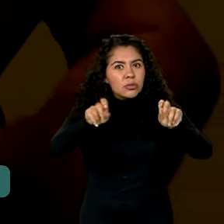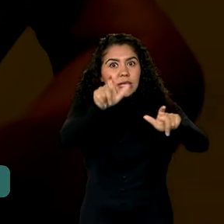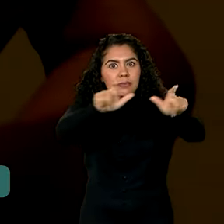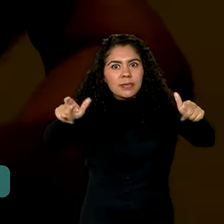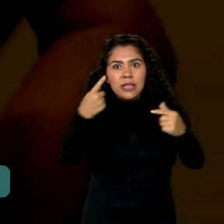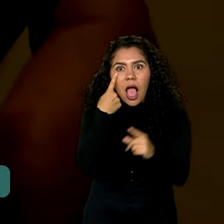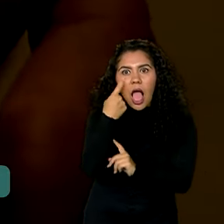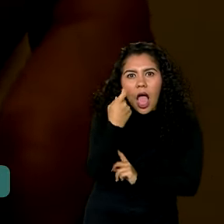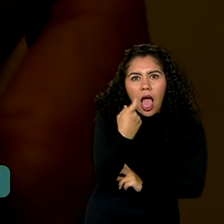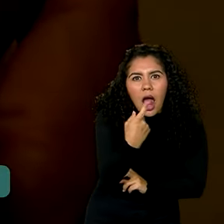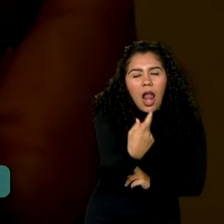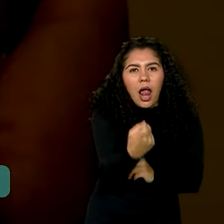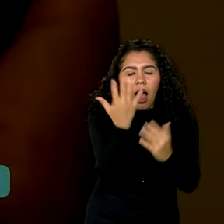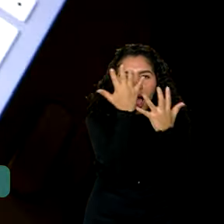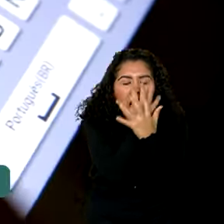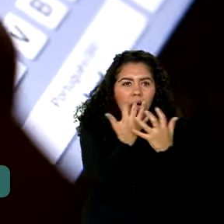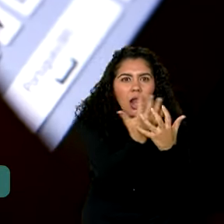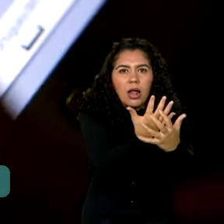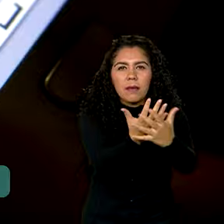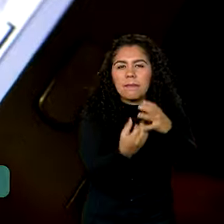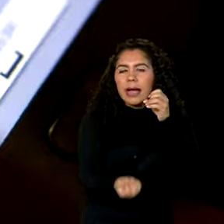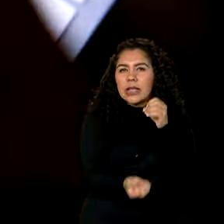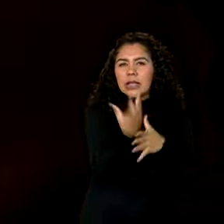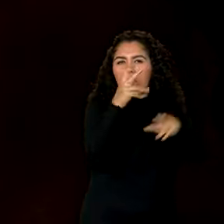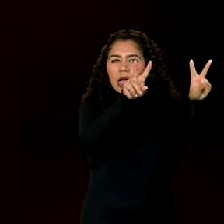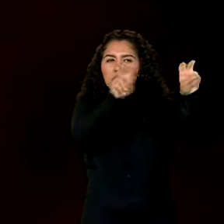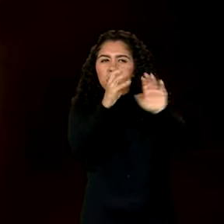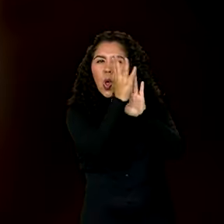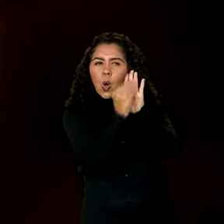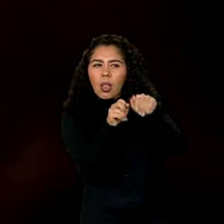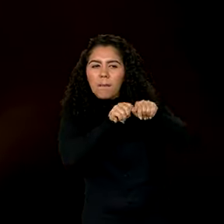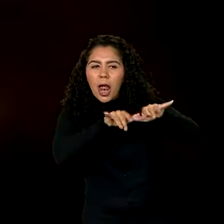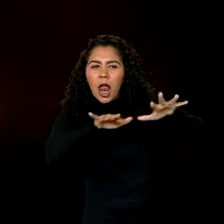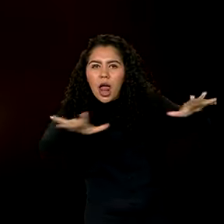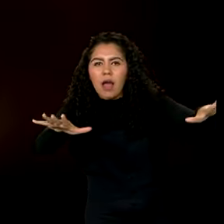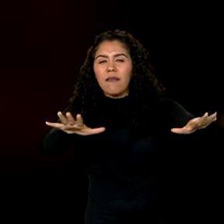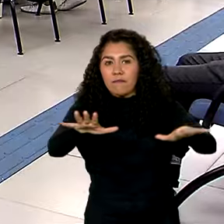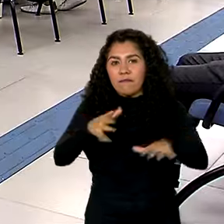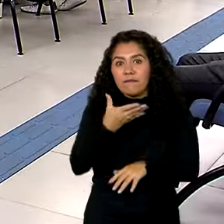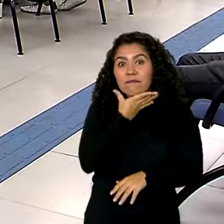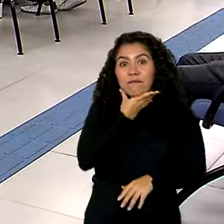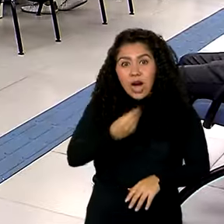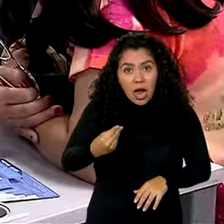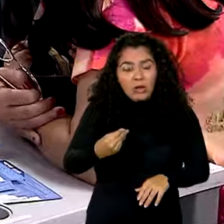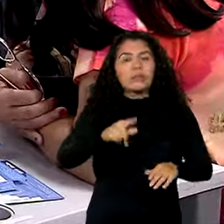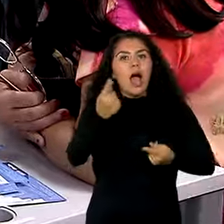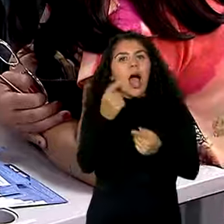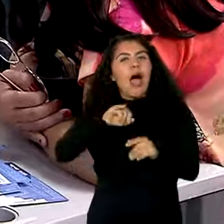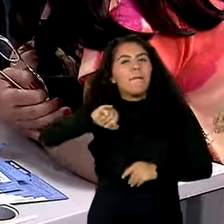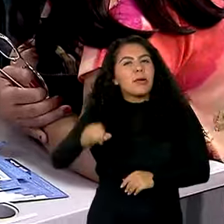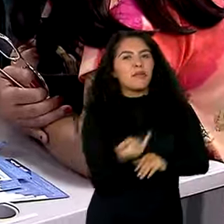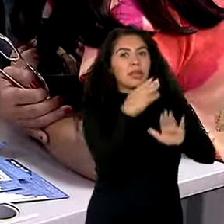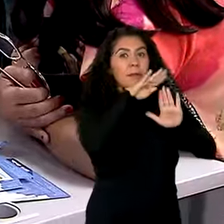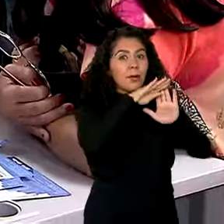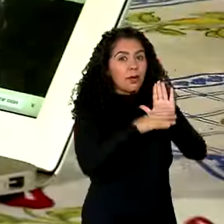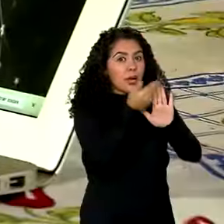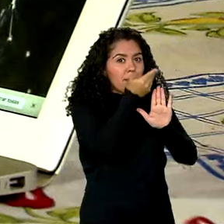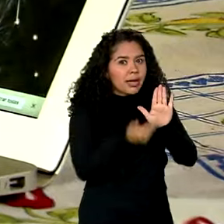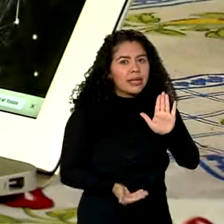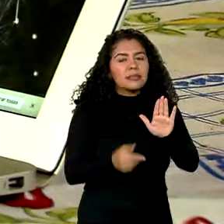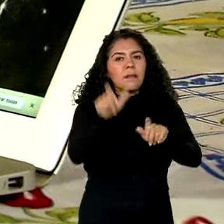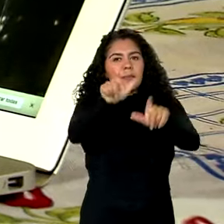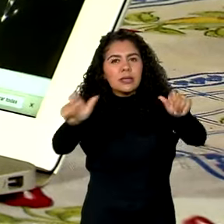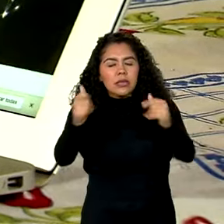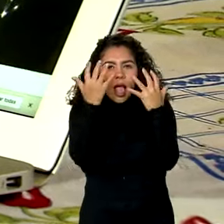interesse na população para criar conteúdos falsos. Eles estão aproveitando o sucesso que foi o Desenrola Brasil para atrair o